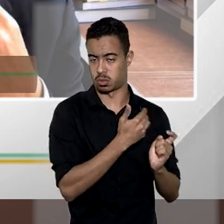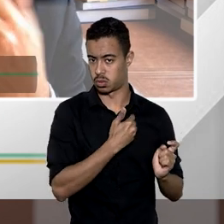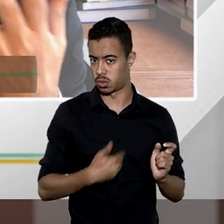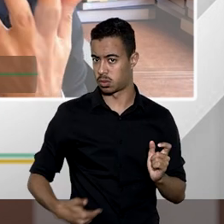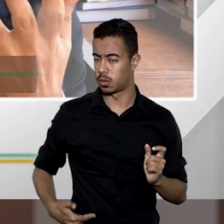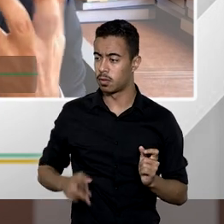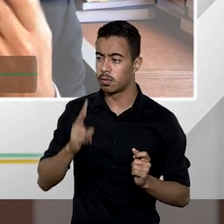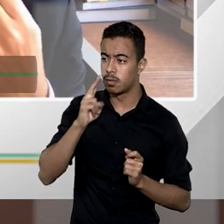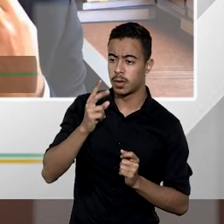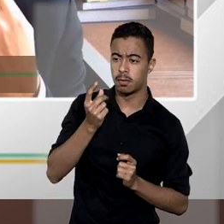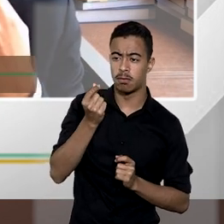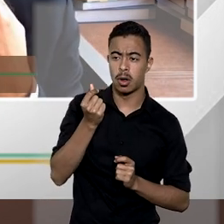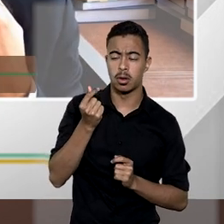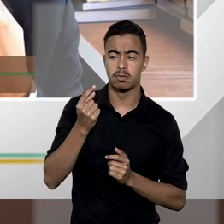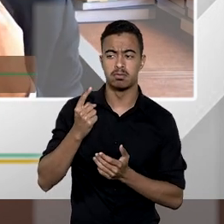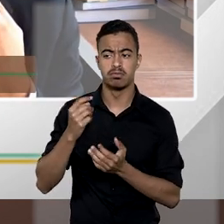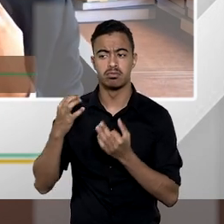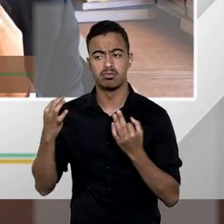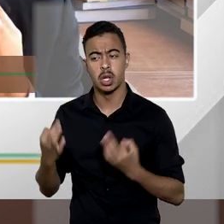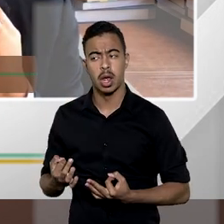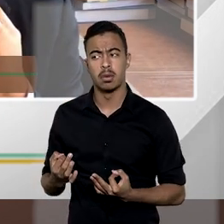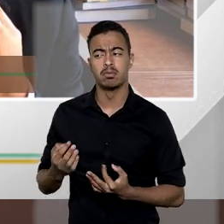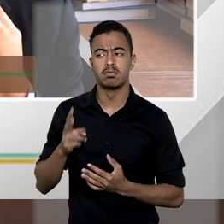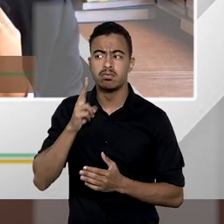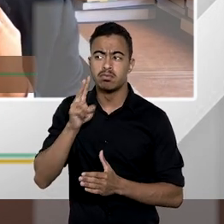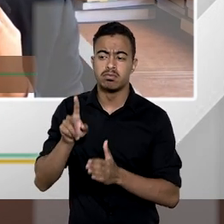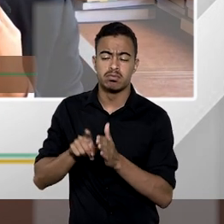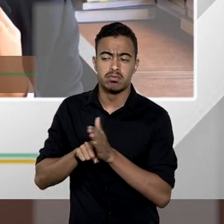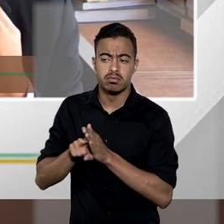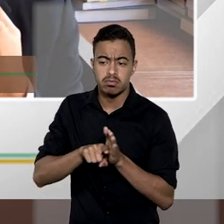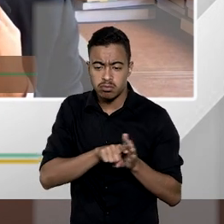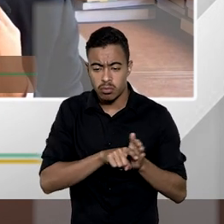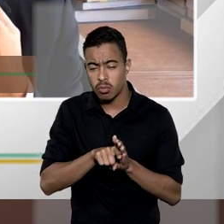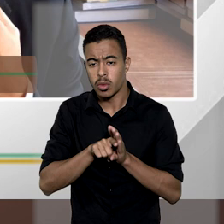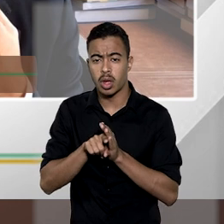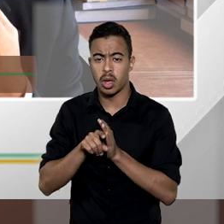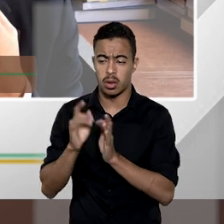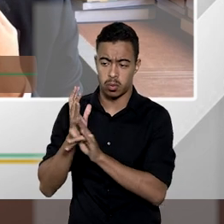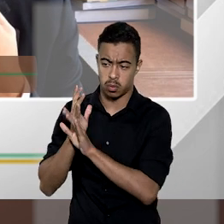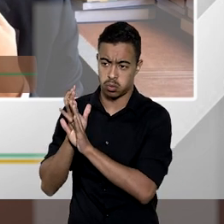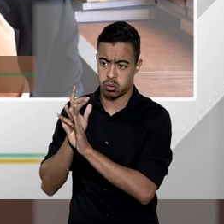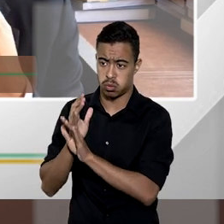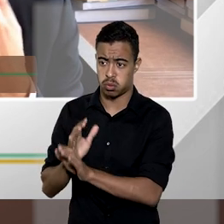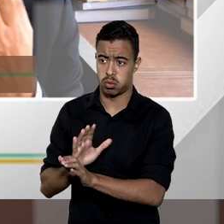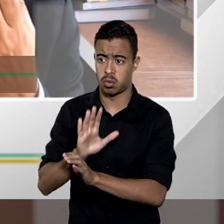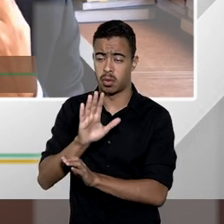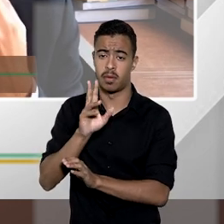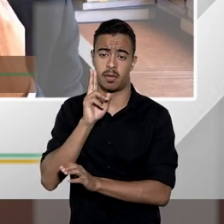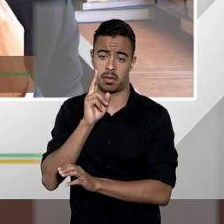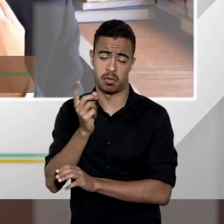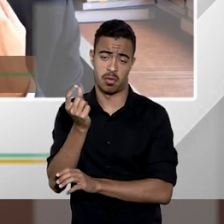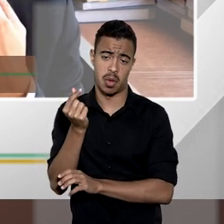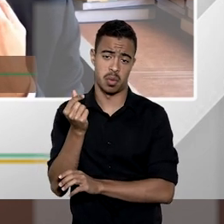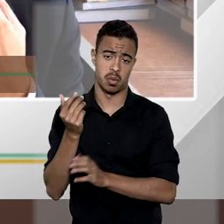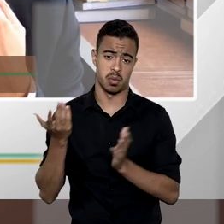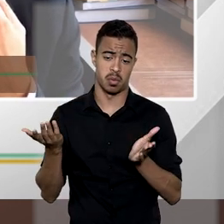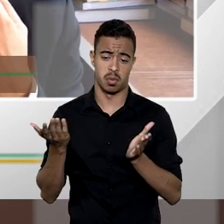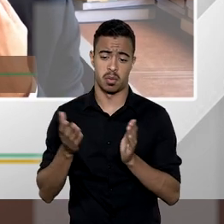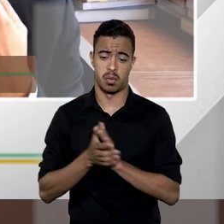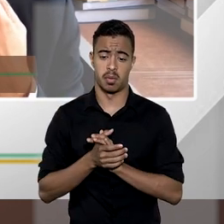valor que ela reputa adequado para indenizar e muitas vezes como o professor Sérgio destacou esse valor chega a ser um valor irrisório